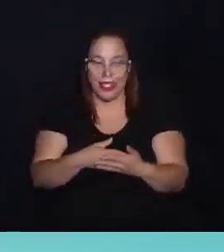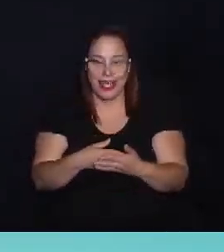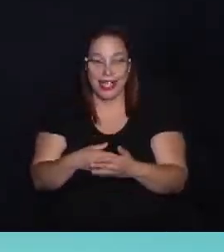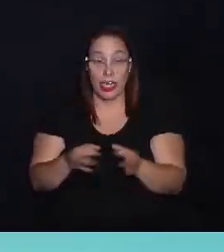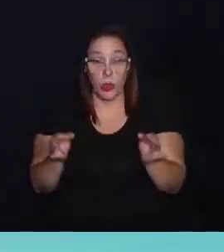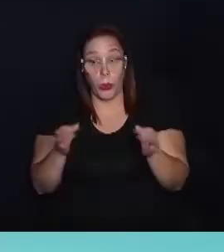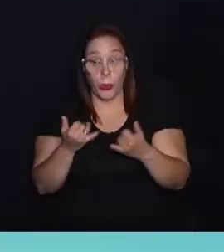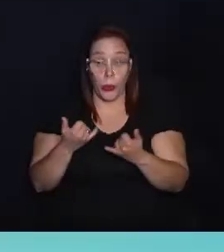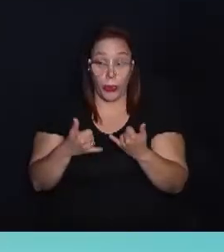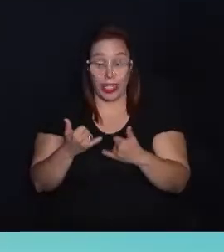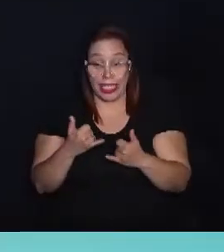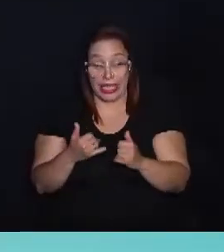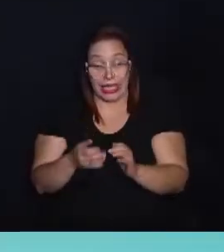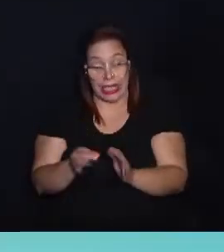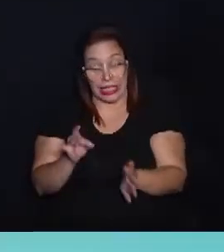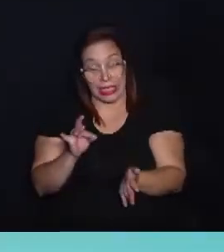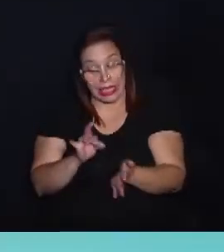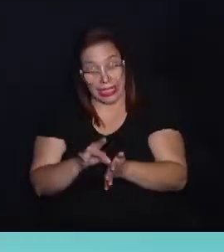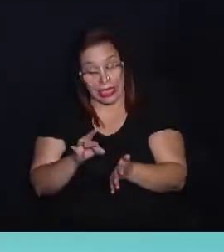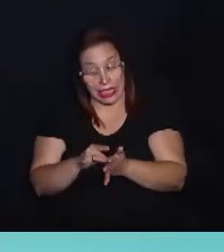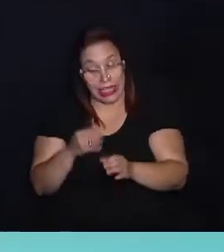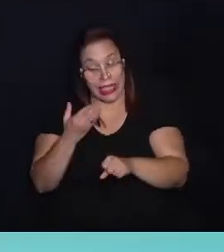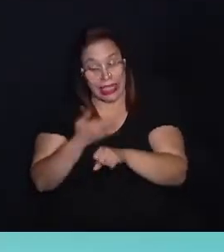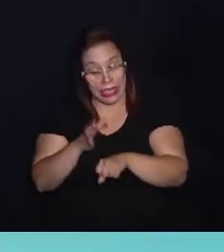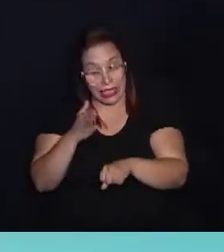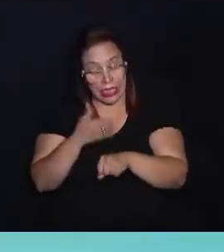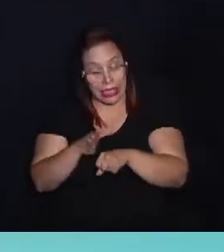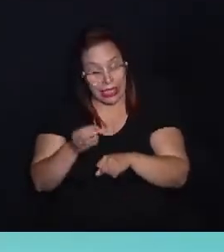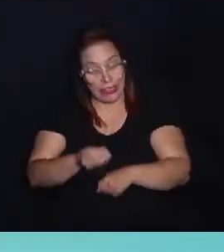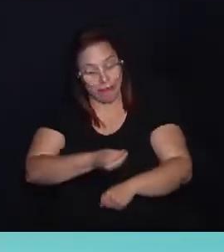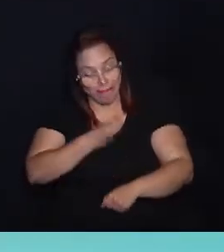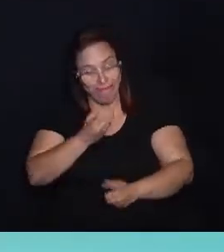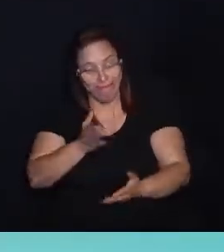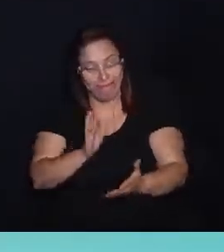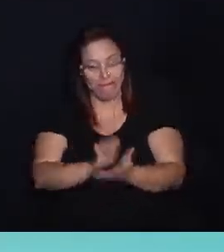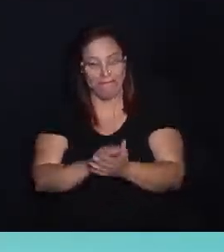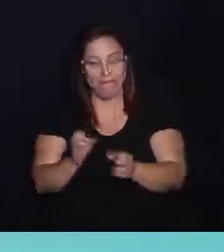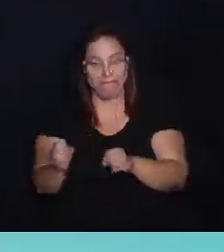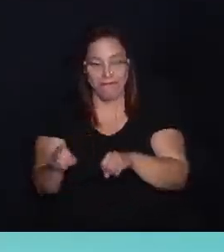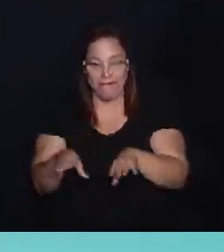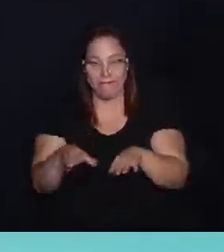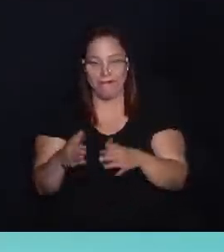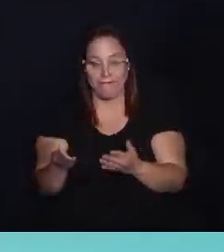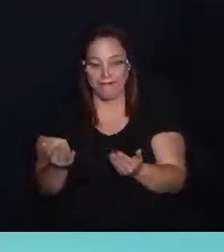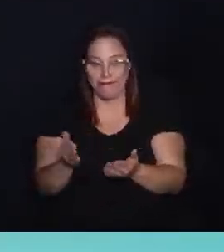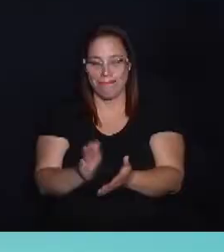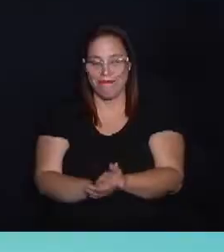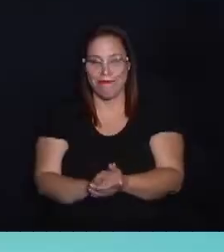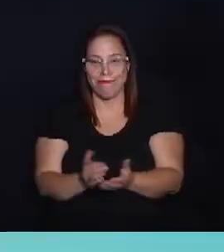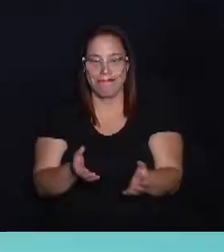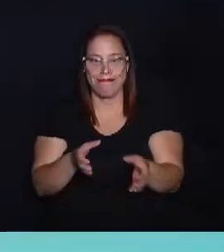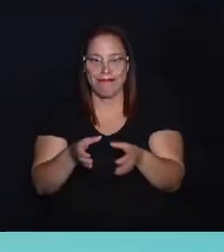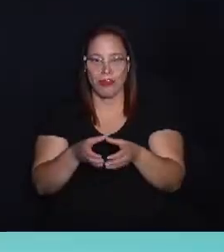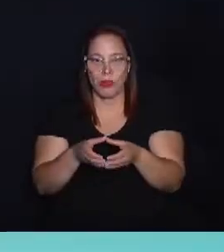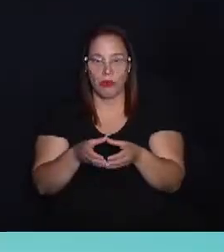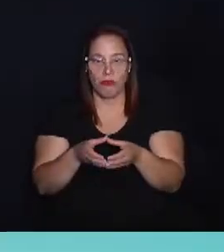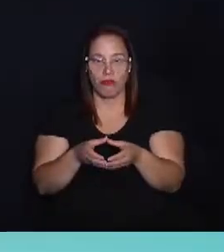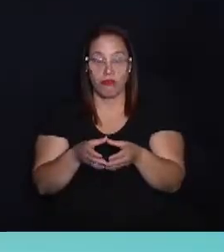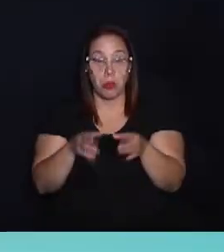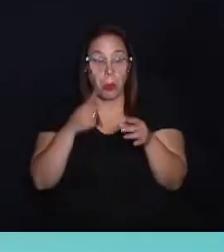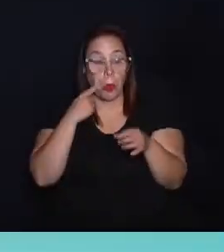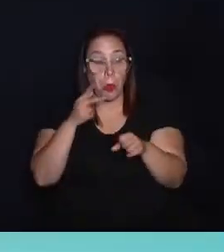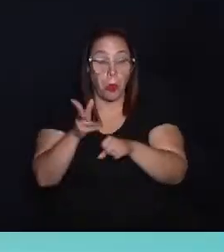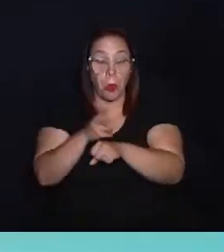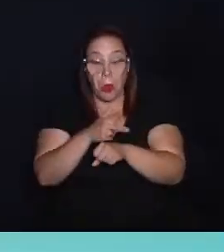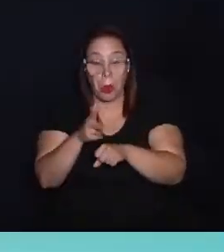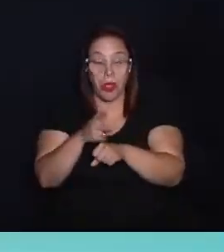O que parece uma atividade recreativa, na verdade é um treinamento de sobrevivência para as novas gerações. O grupo